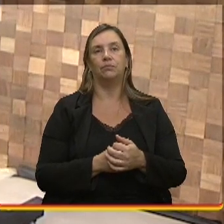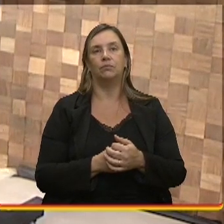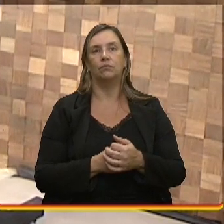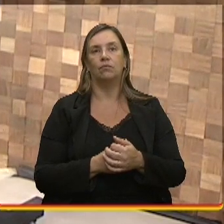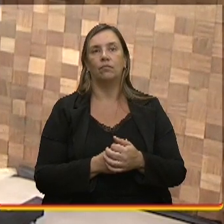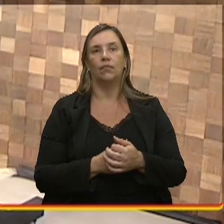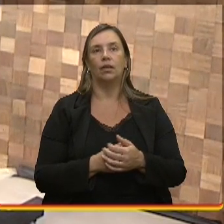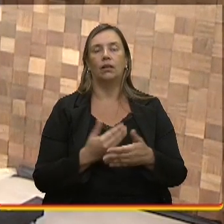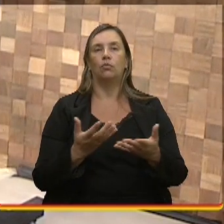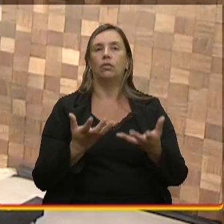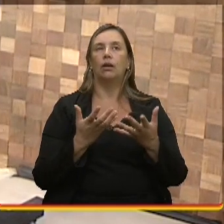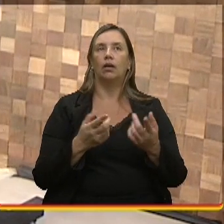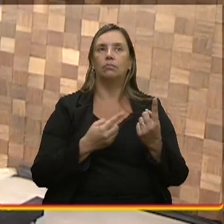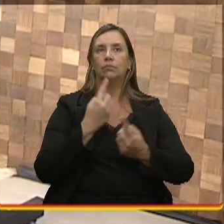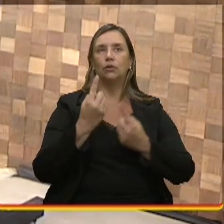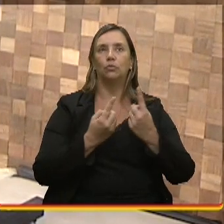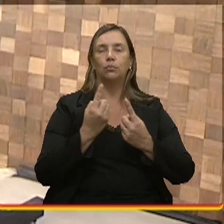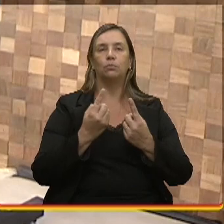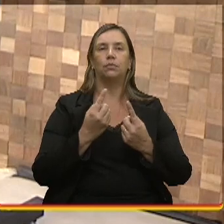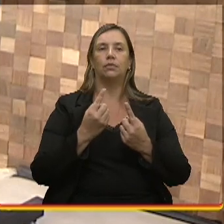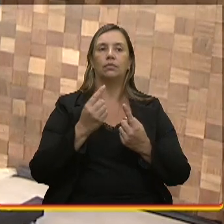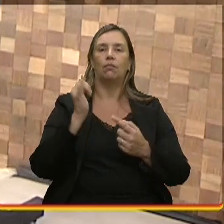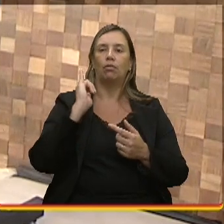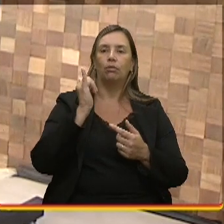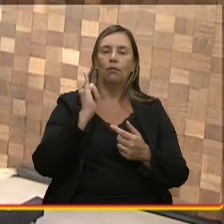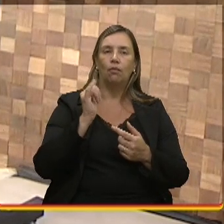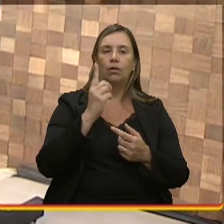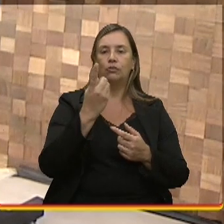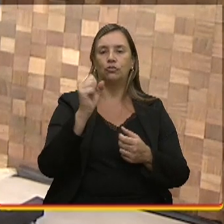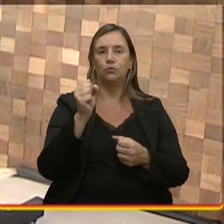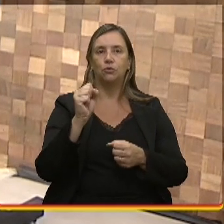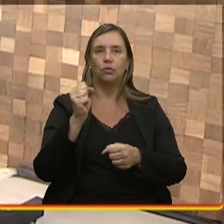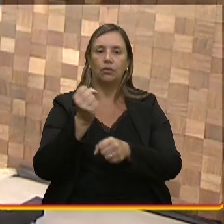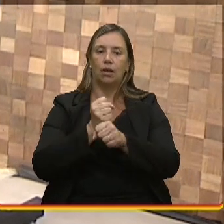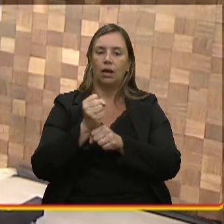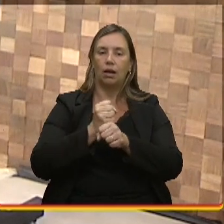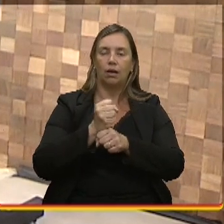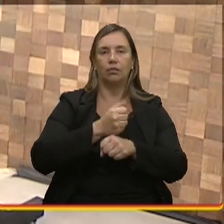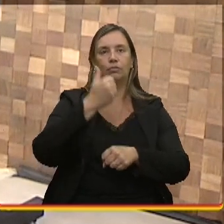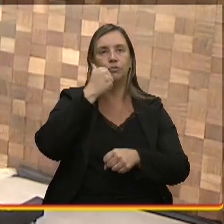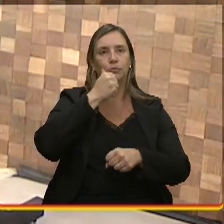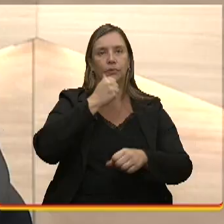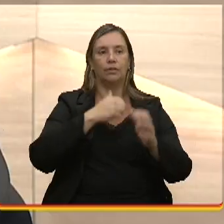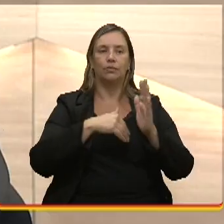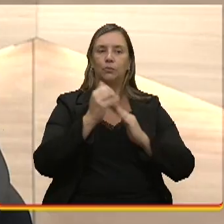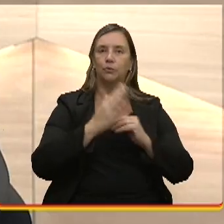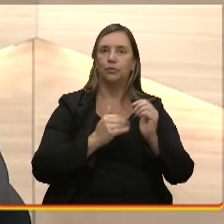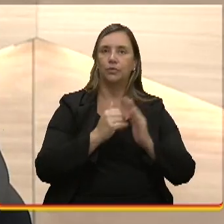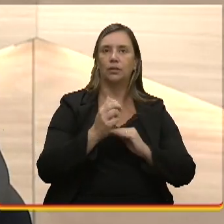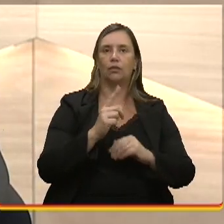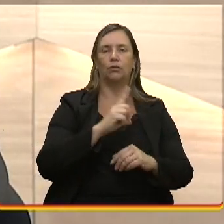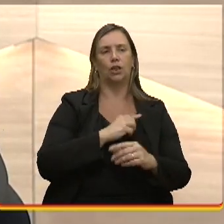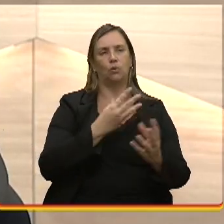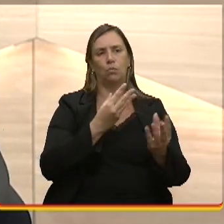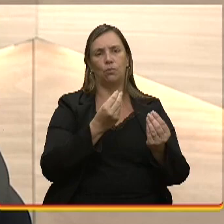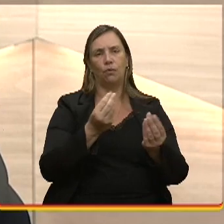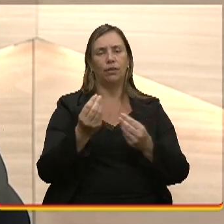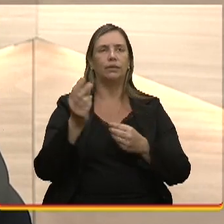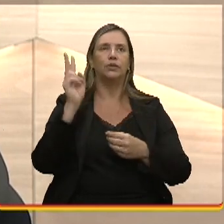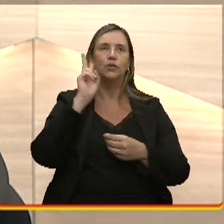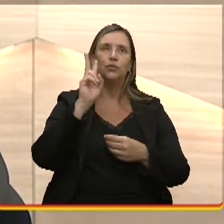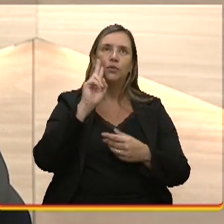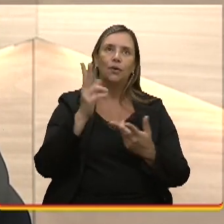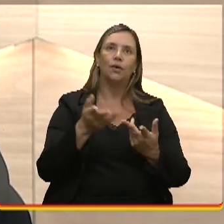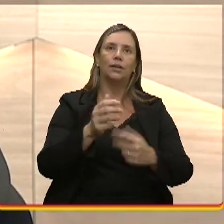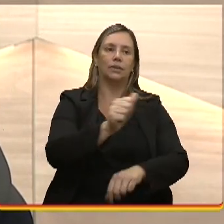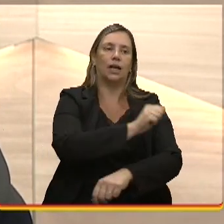alguma história, né? Nesses 18 anos de mulher em construção. Acho que tem muitas histórias, muitos relatos de alunos